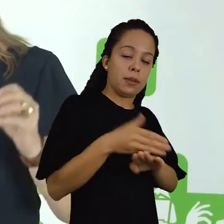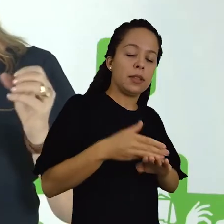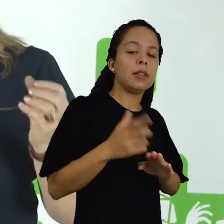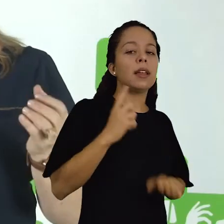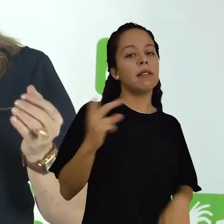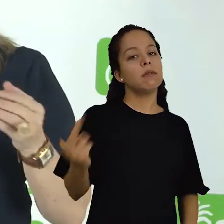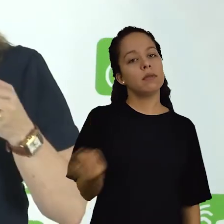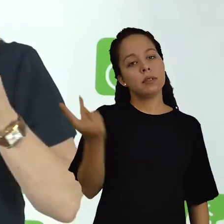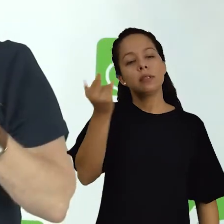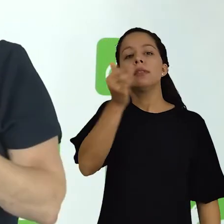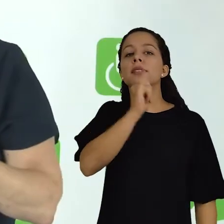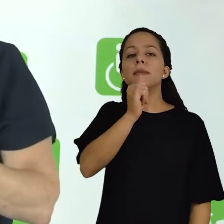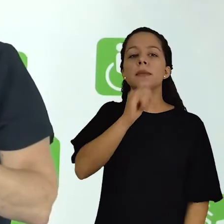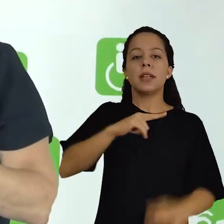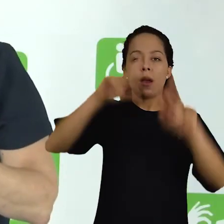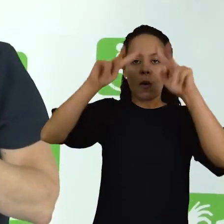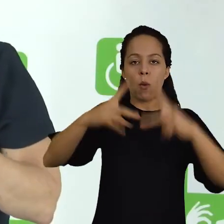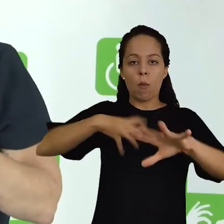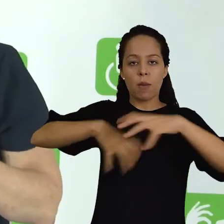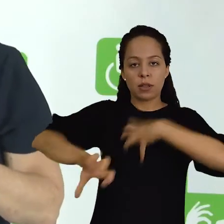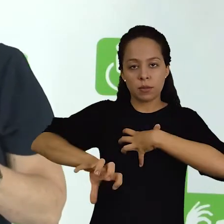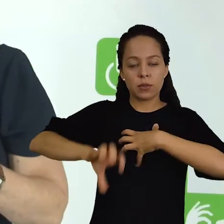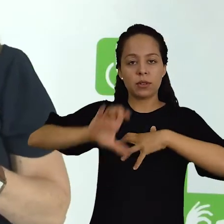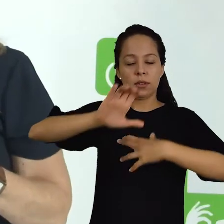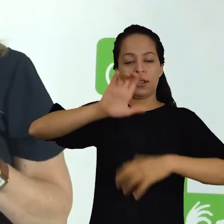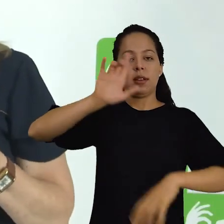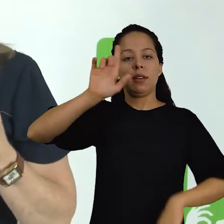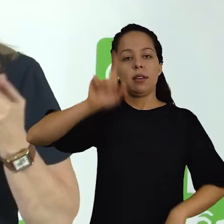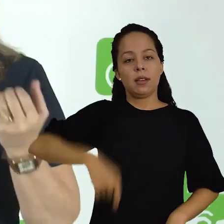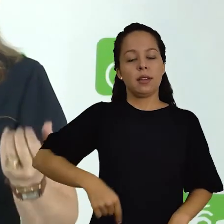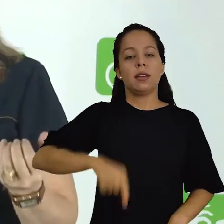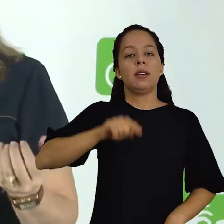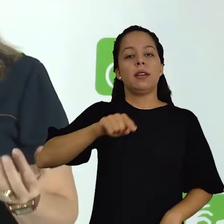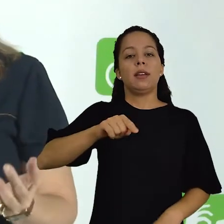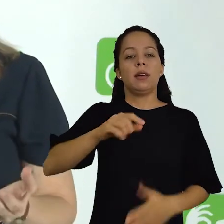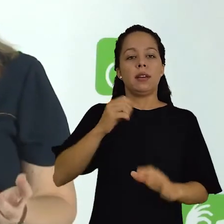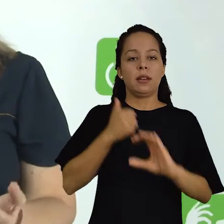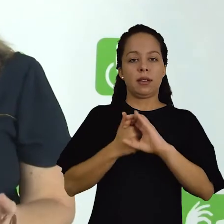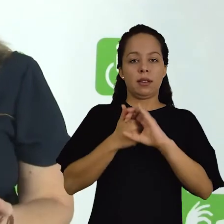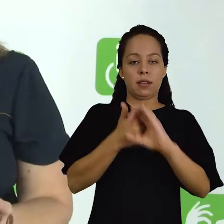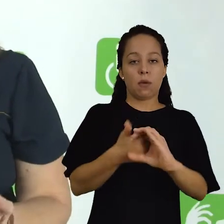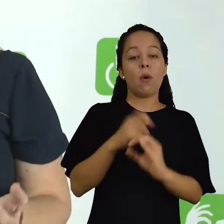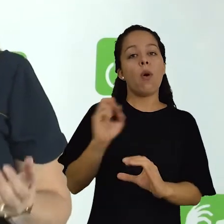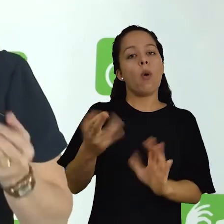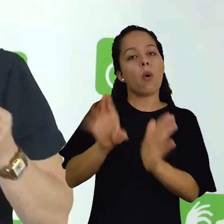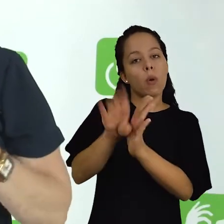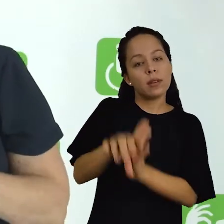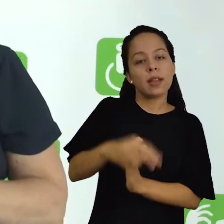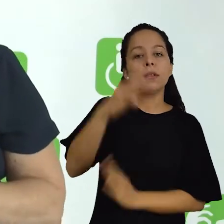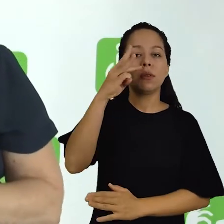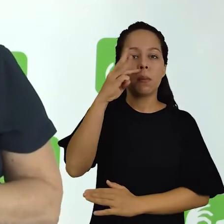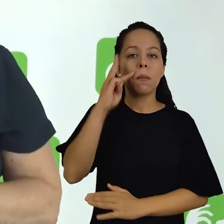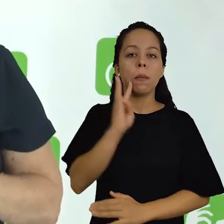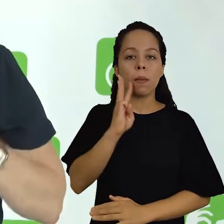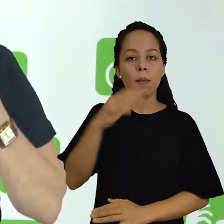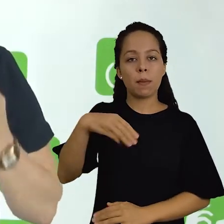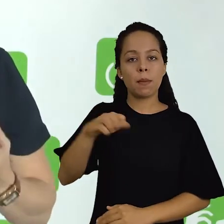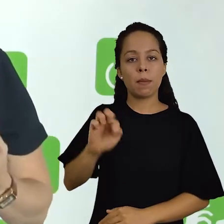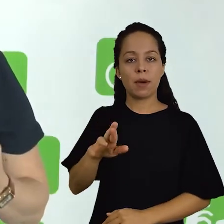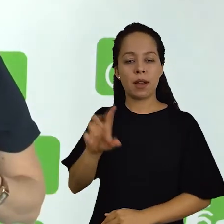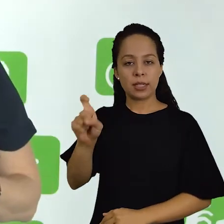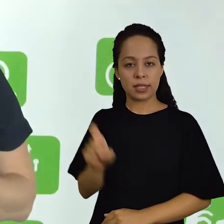envolve posições valorativas derivadas do humanismo cristão e de concepções marxistas.